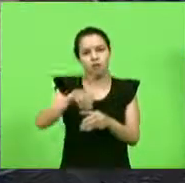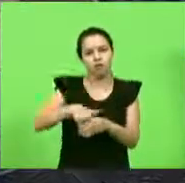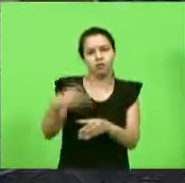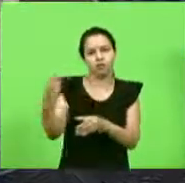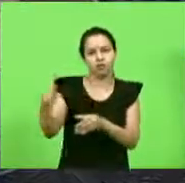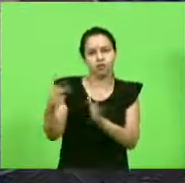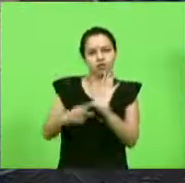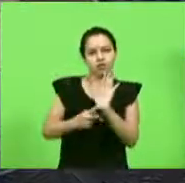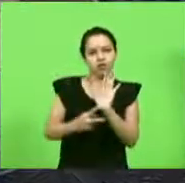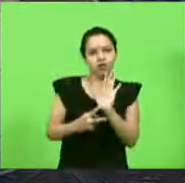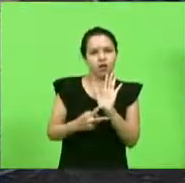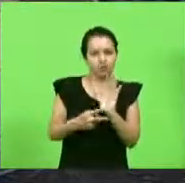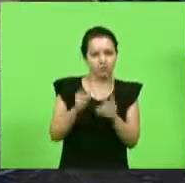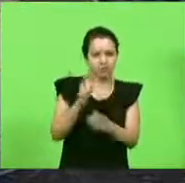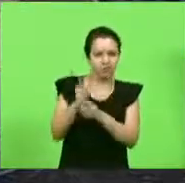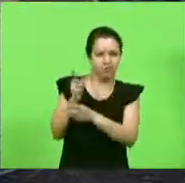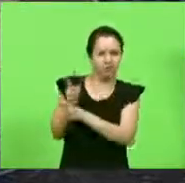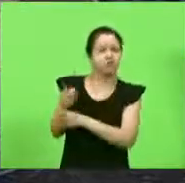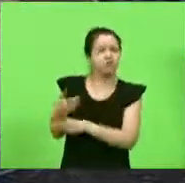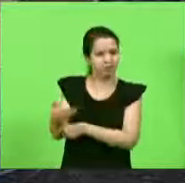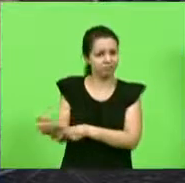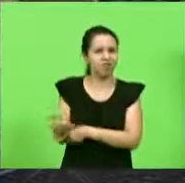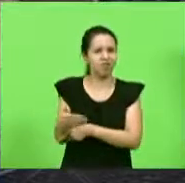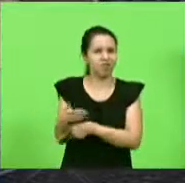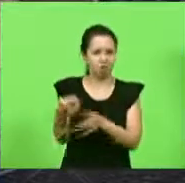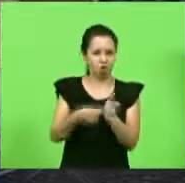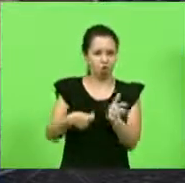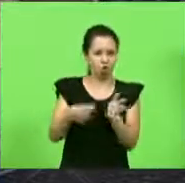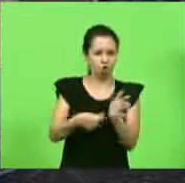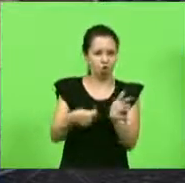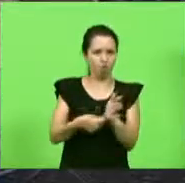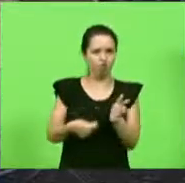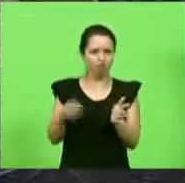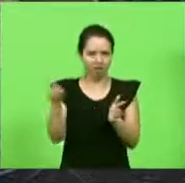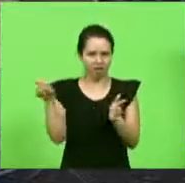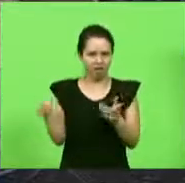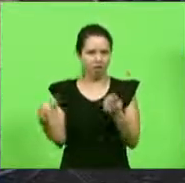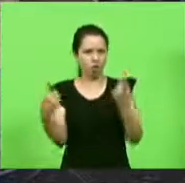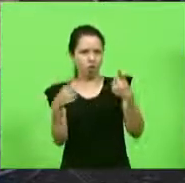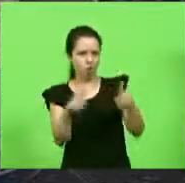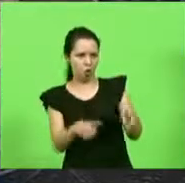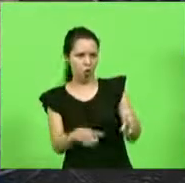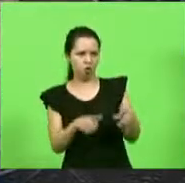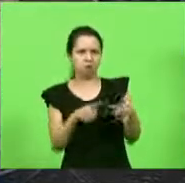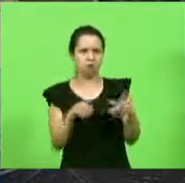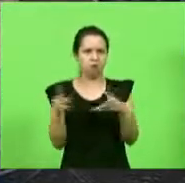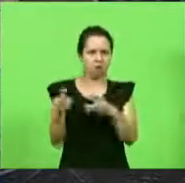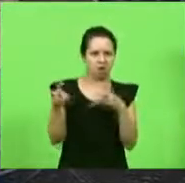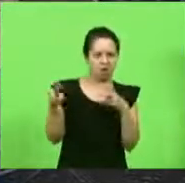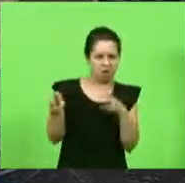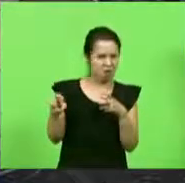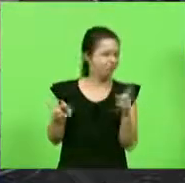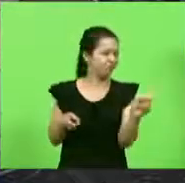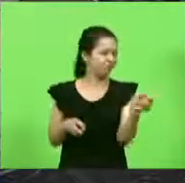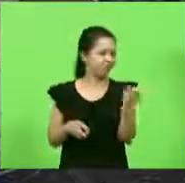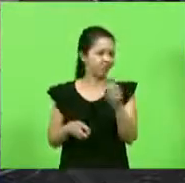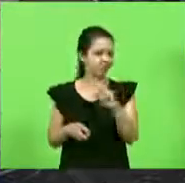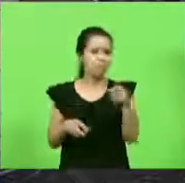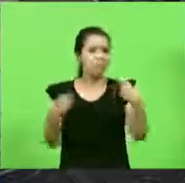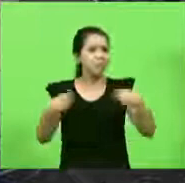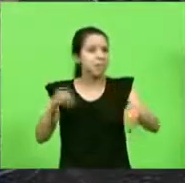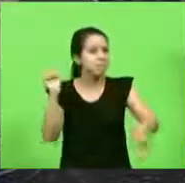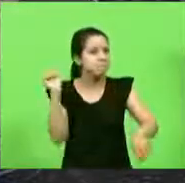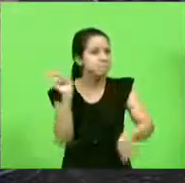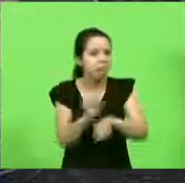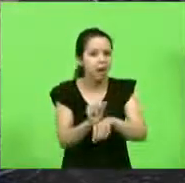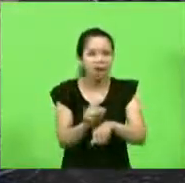Você não vai encontrar luta contra a exploração, coisa nenhuma. Então, gente tem que parar de romantizar essa figura